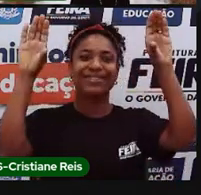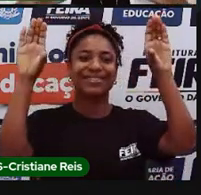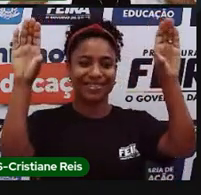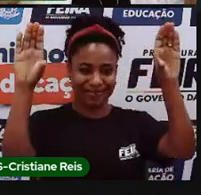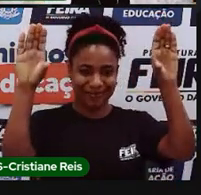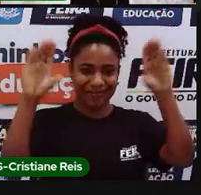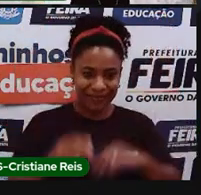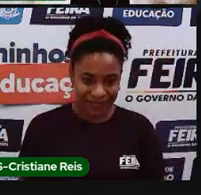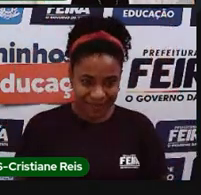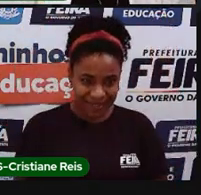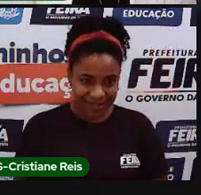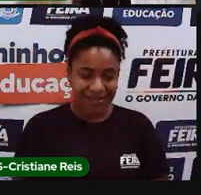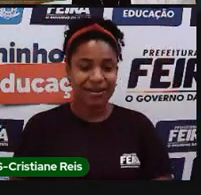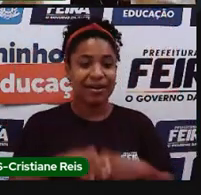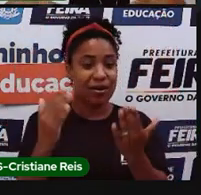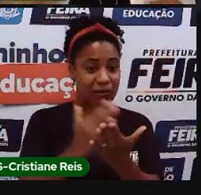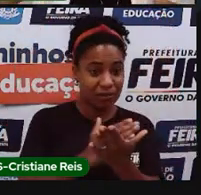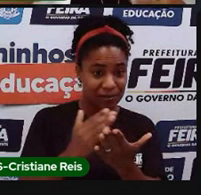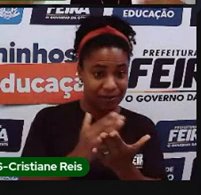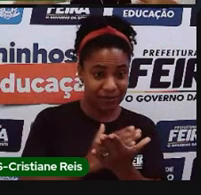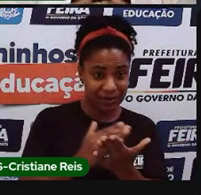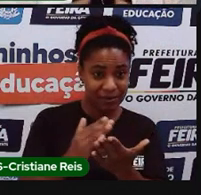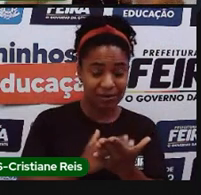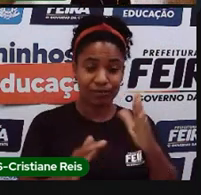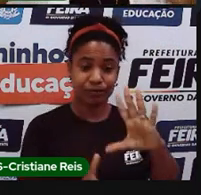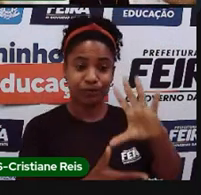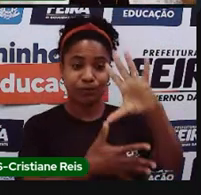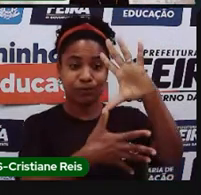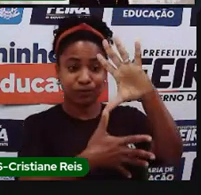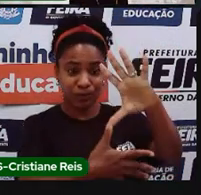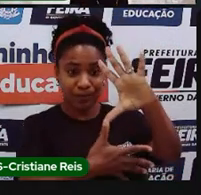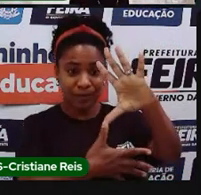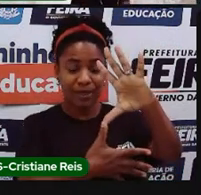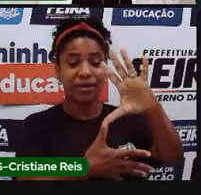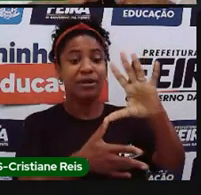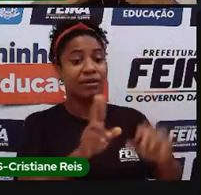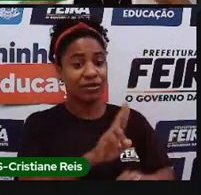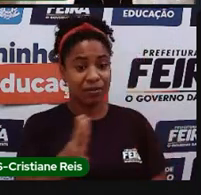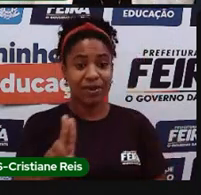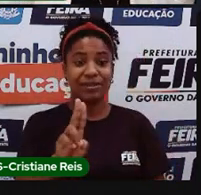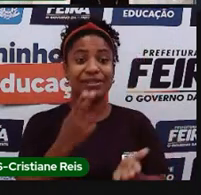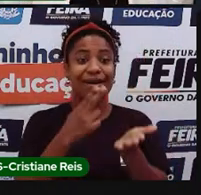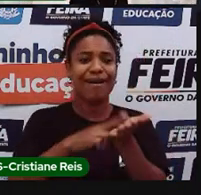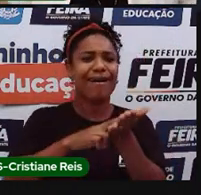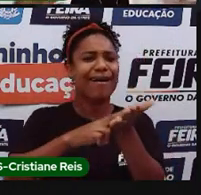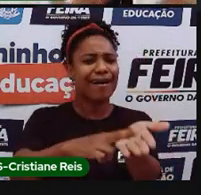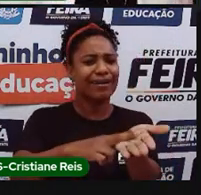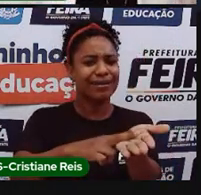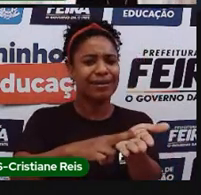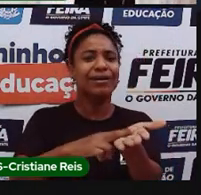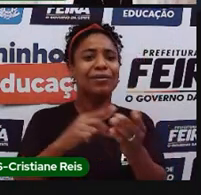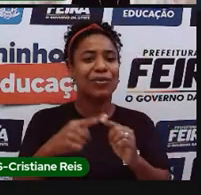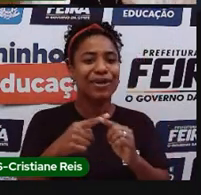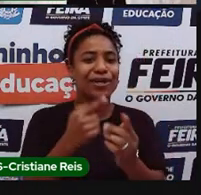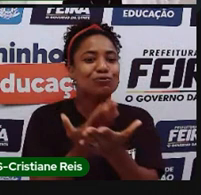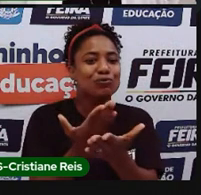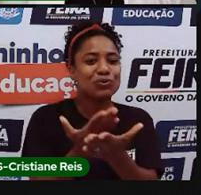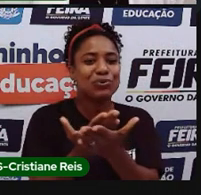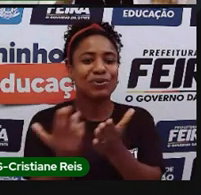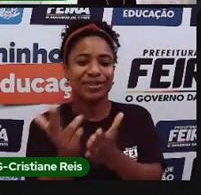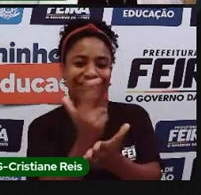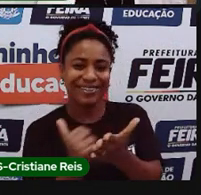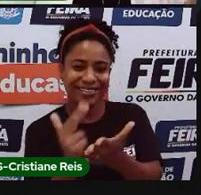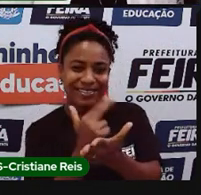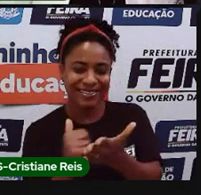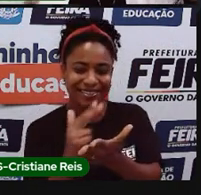chama ela de carta, né, algumas ciências, no caso a cartografia, chama ela de carta. Mas a Geografia chama de mapa, chama